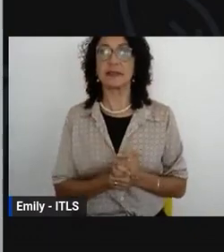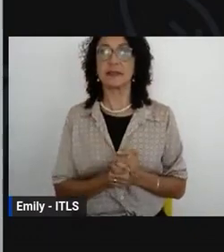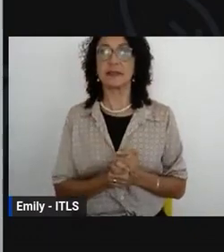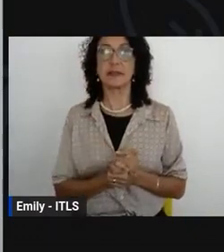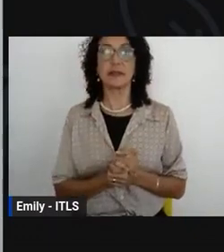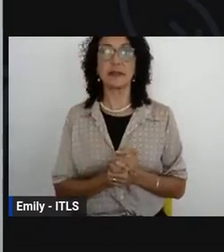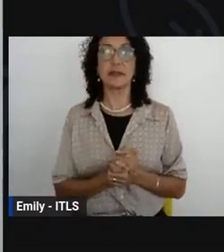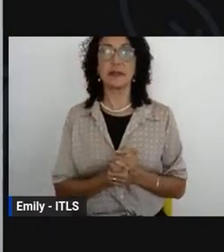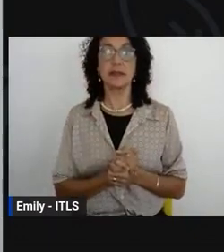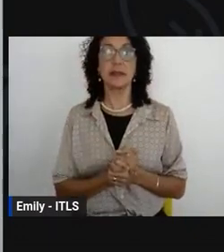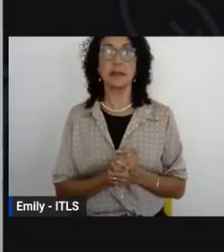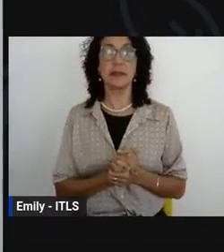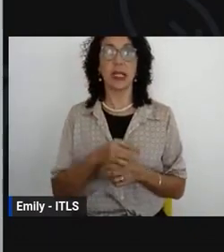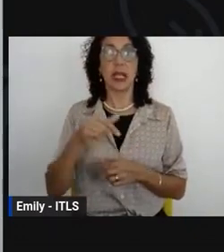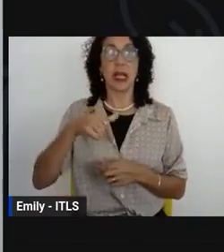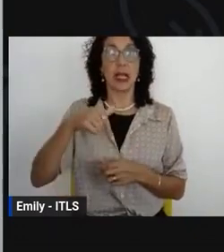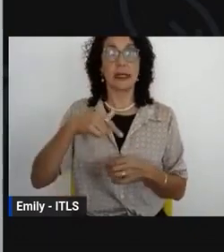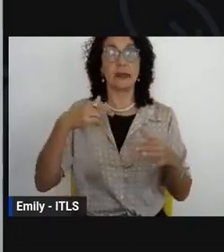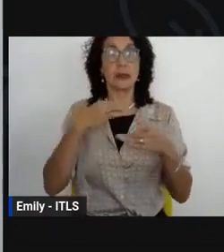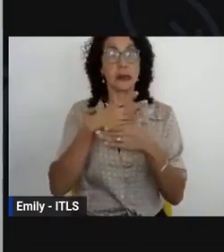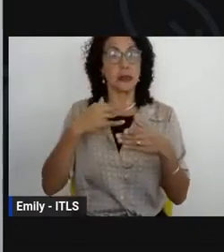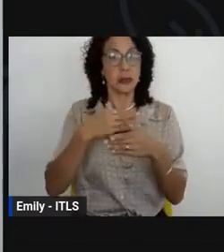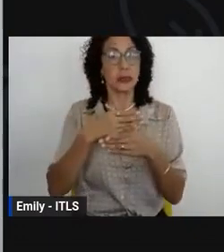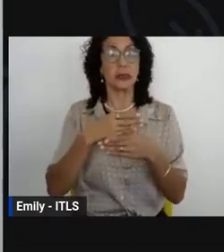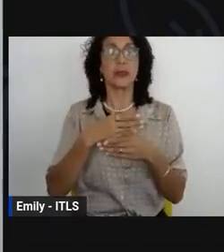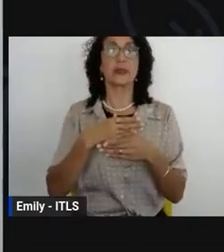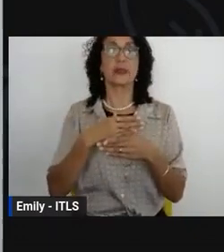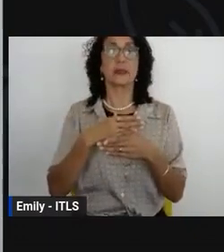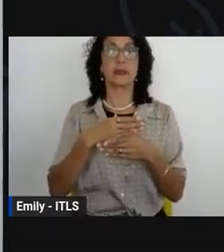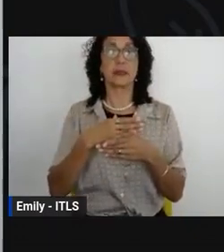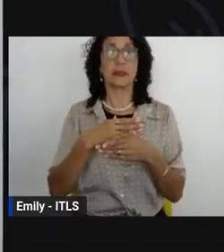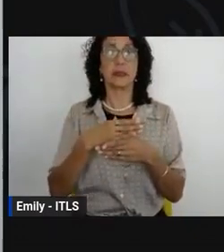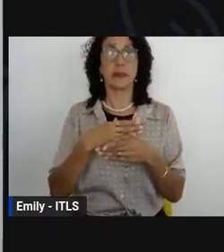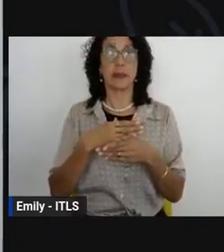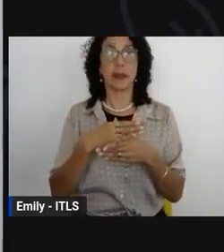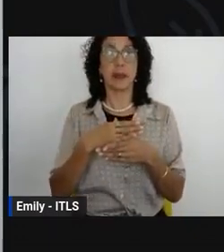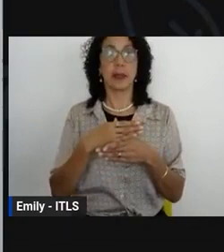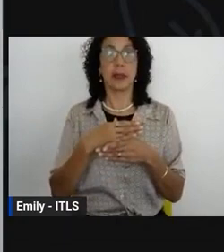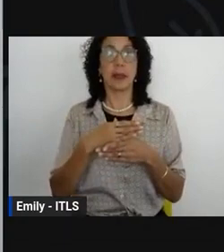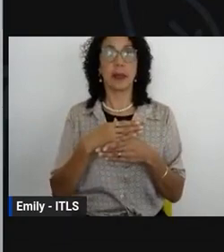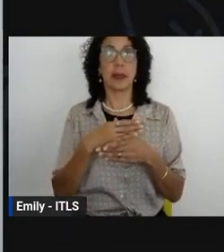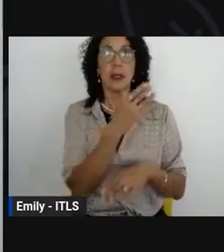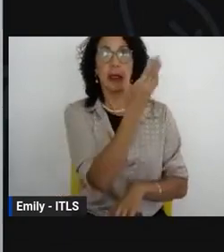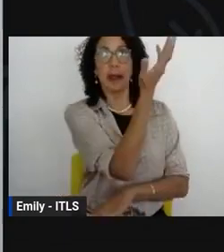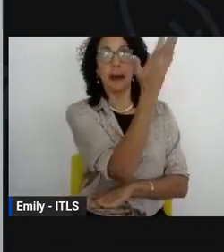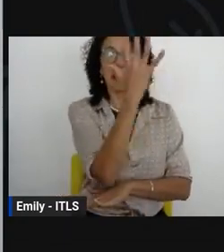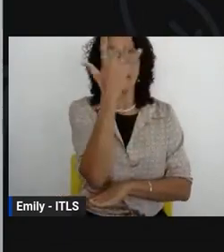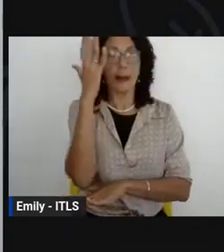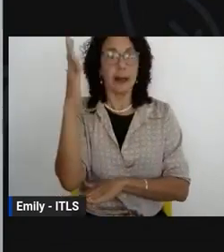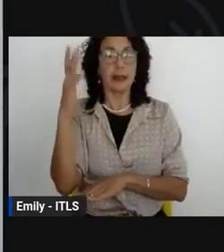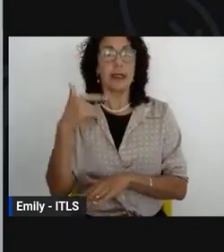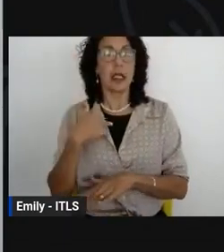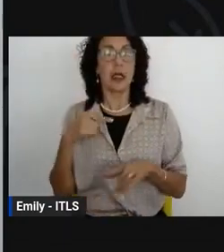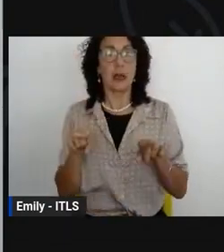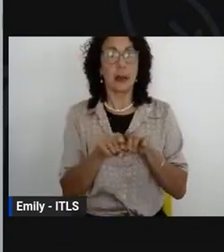a cidade de Feira de Santana sobre a comunidade de ferência inclusive na área ambiental do qual eu faço parte